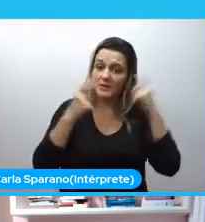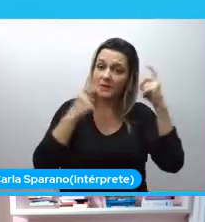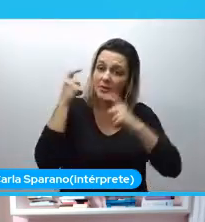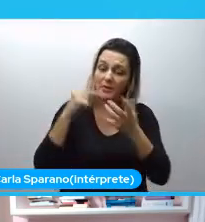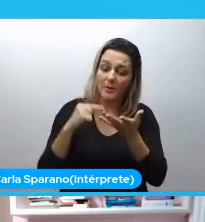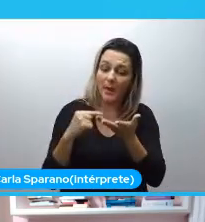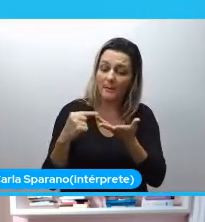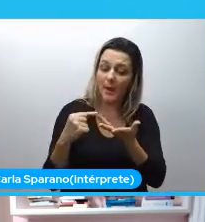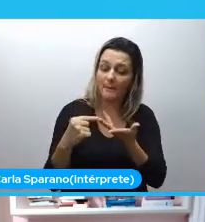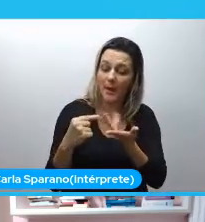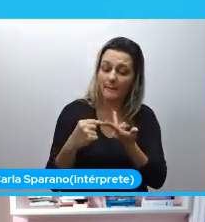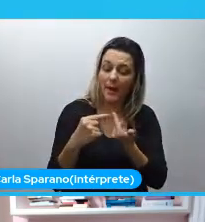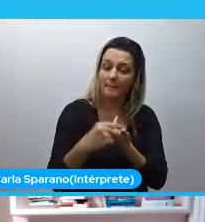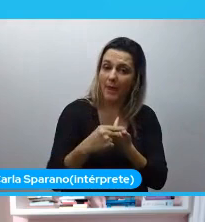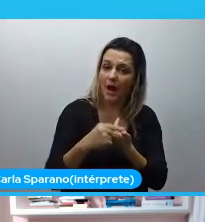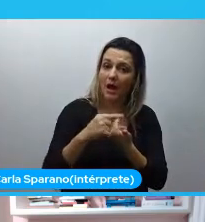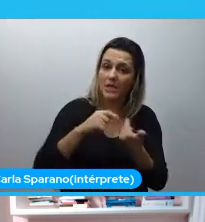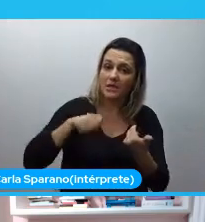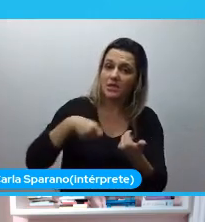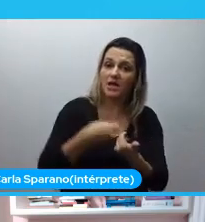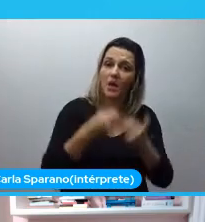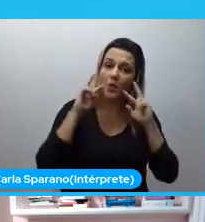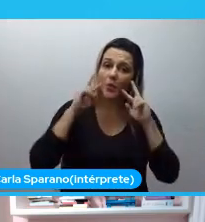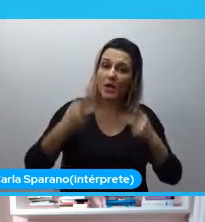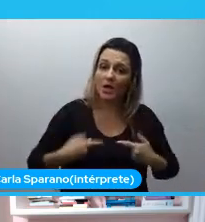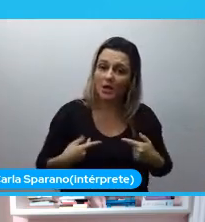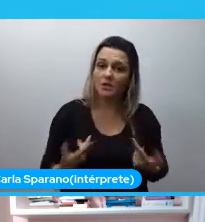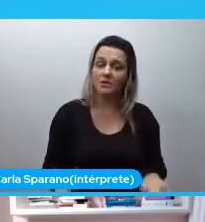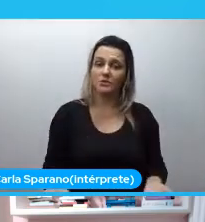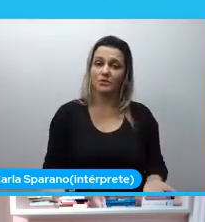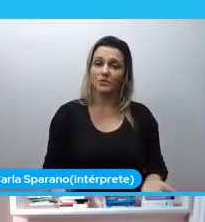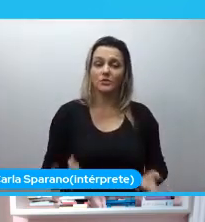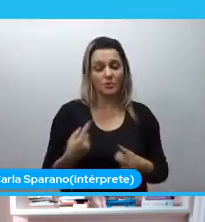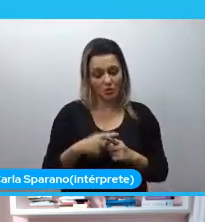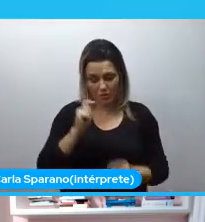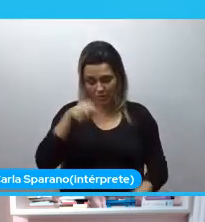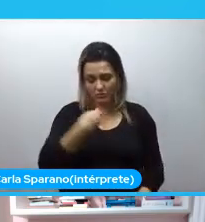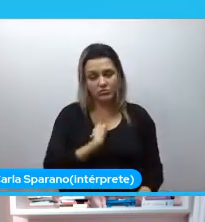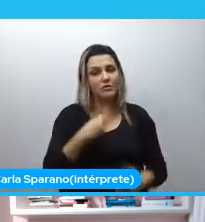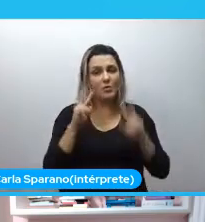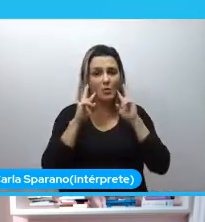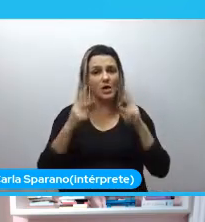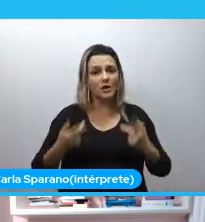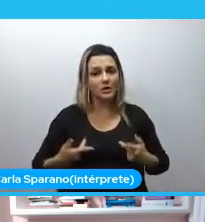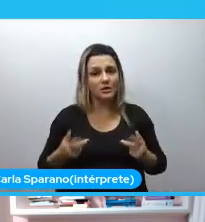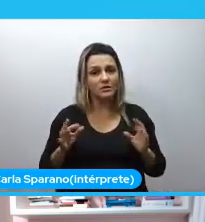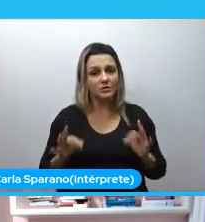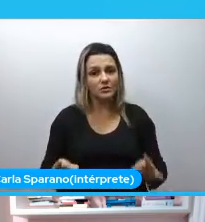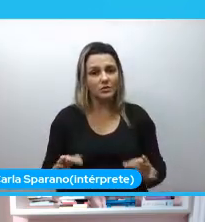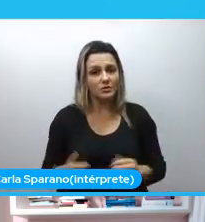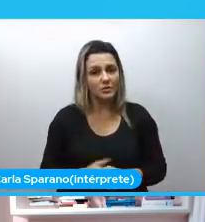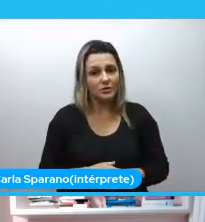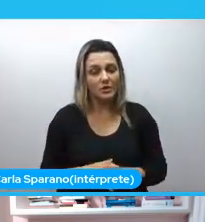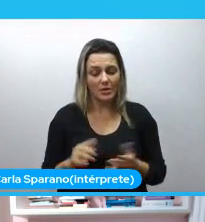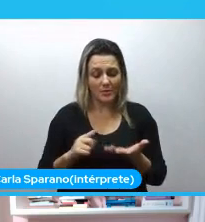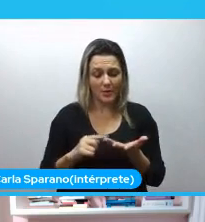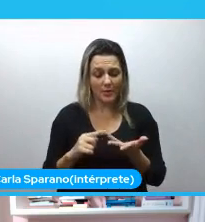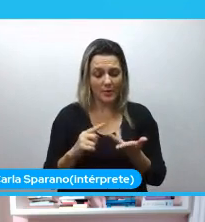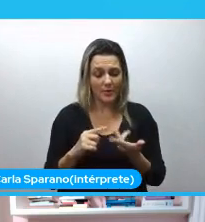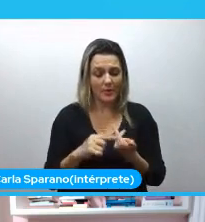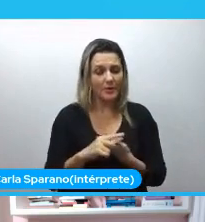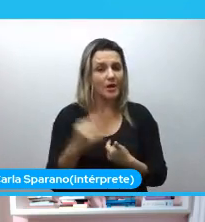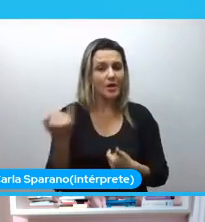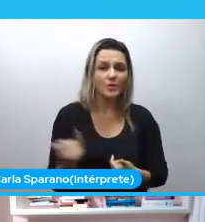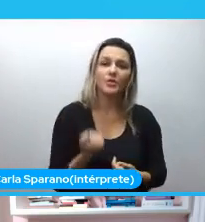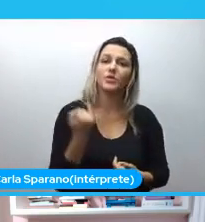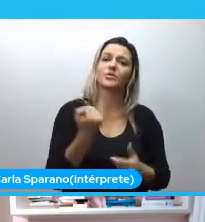que a gente considera humanos porque é isso que a gente é e eu acho que são coisas que são fundamentais para a gente construir